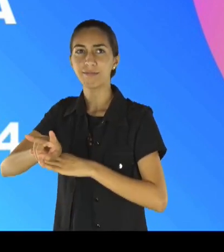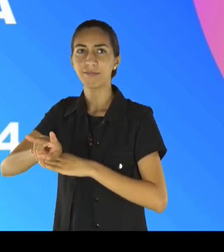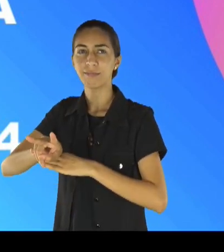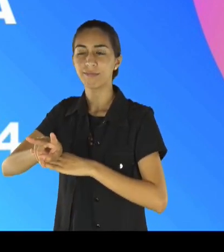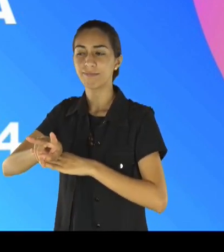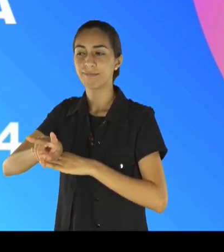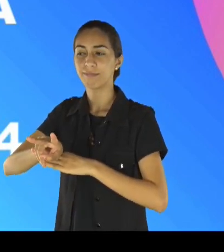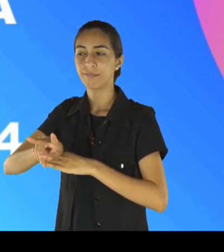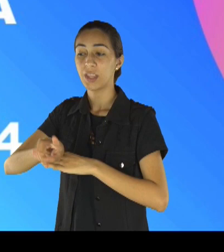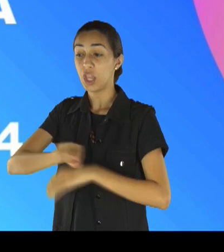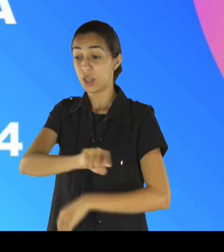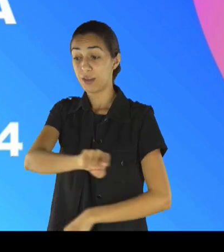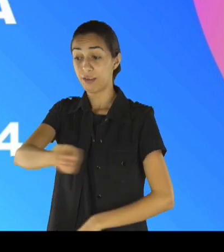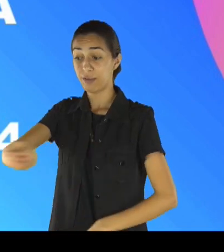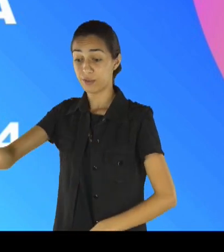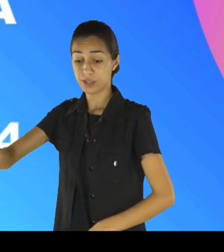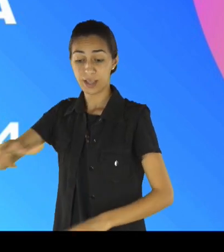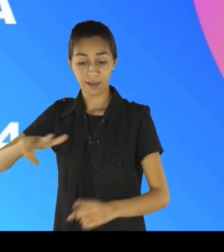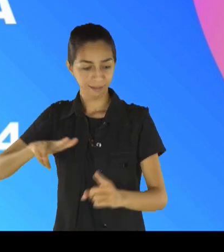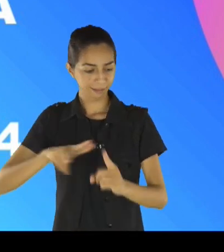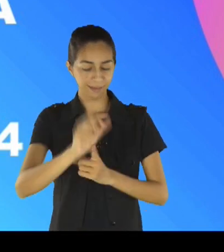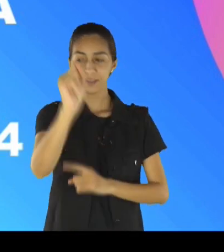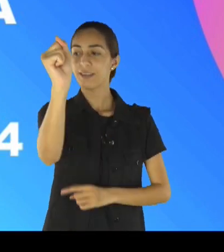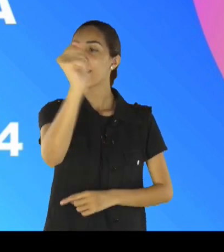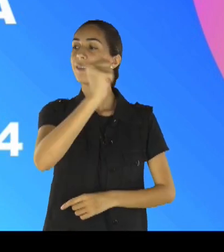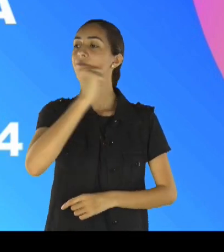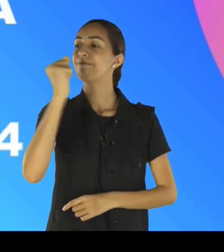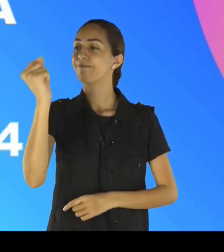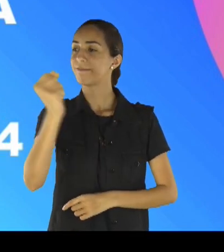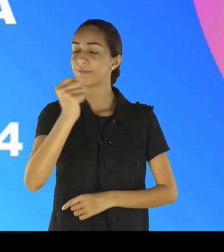lhe dar, lhes dar vitória.